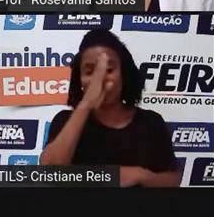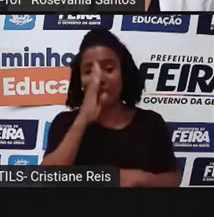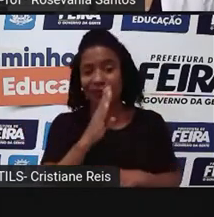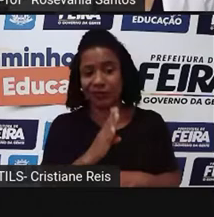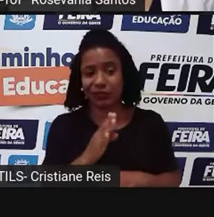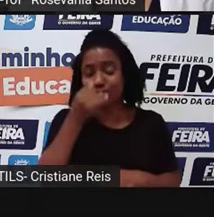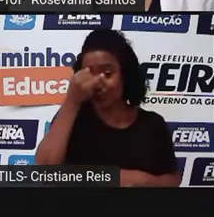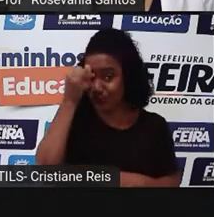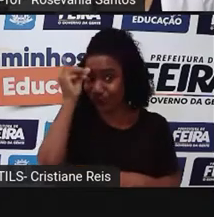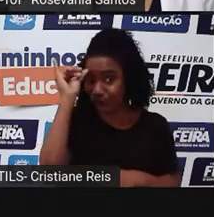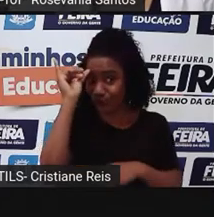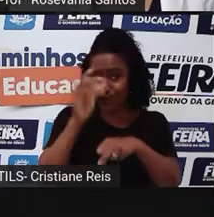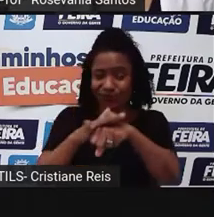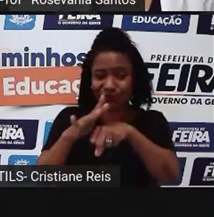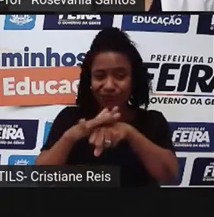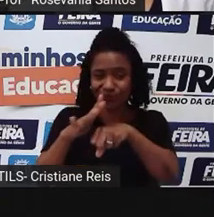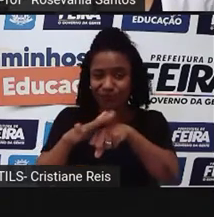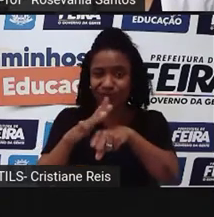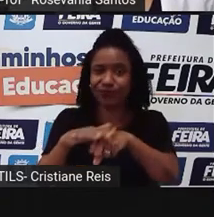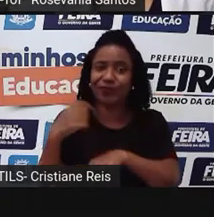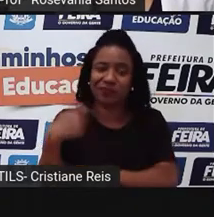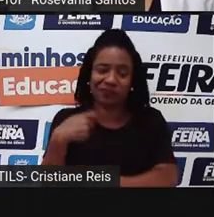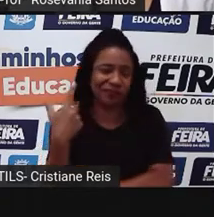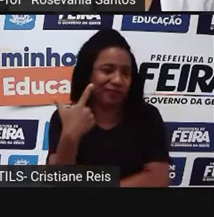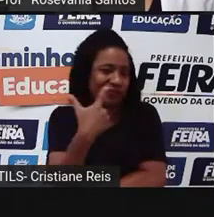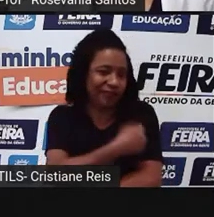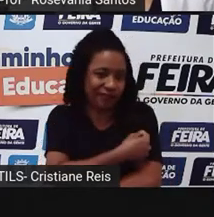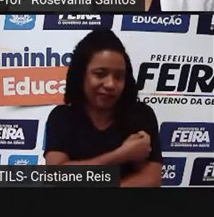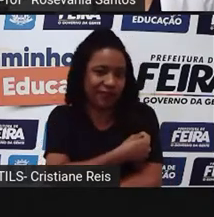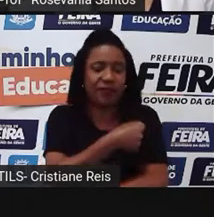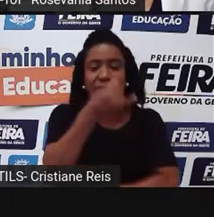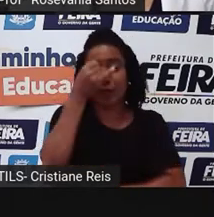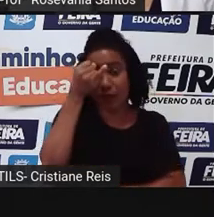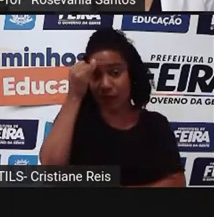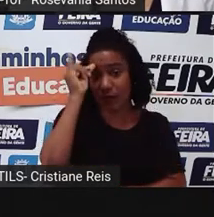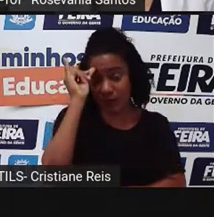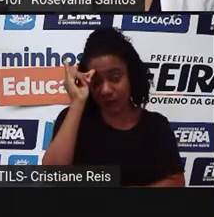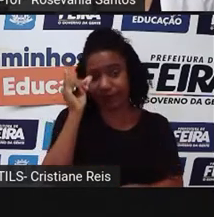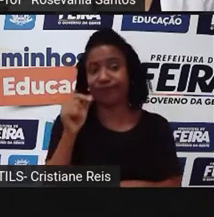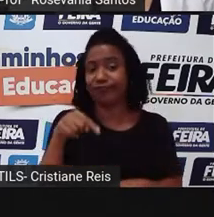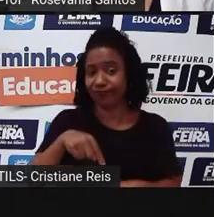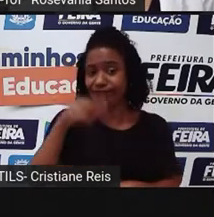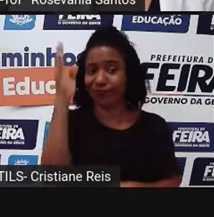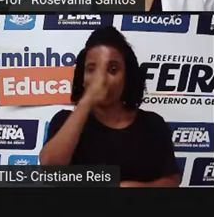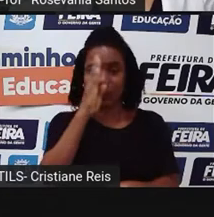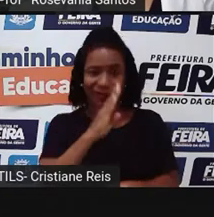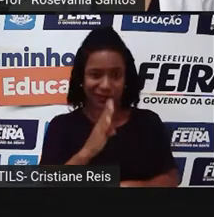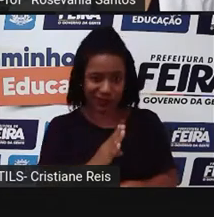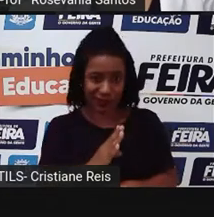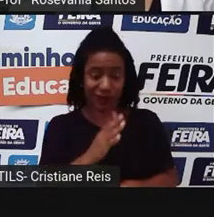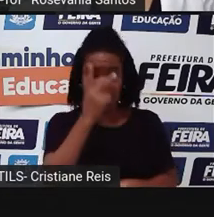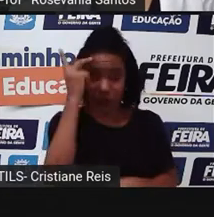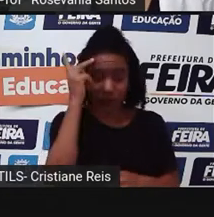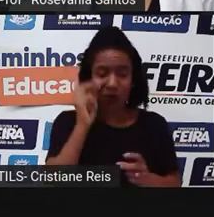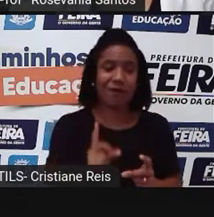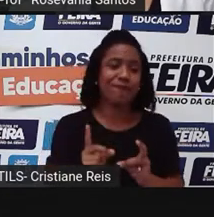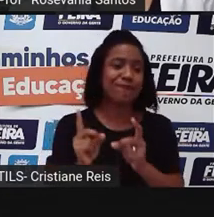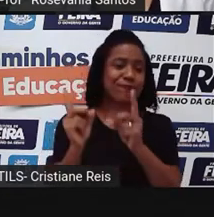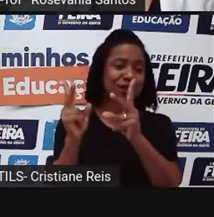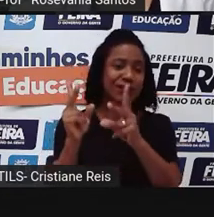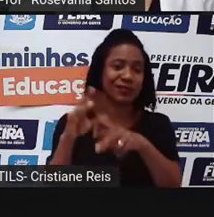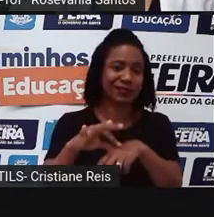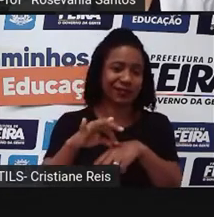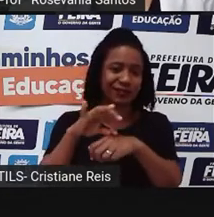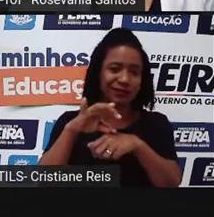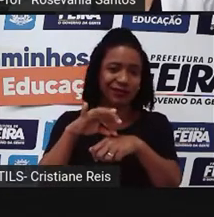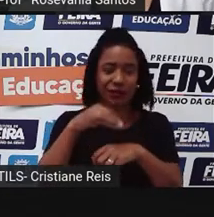já está sendo, né? Cuidado isso. Mas, gerou um prejuízo, né? Para esses exportadores aí. Então, a